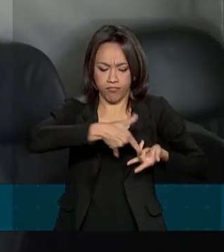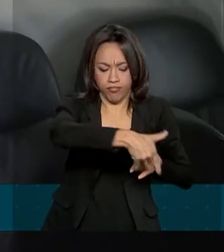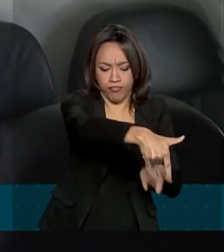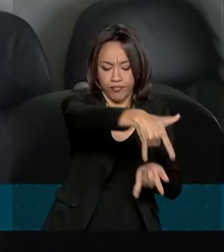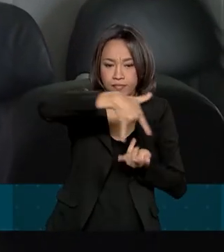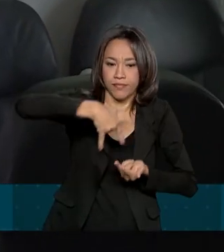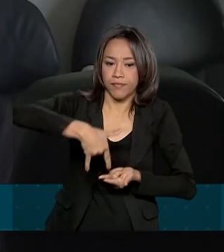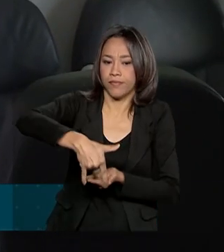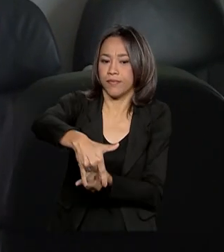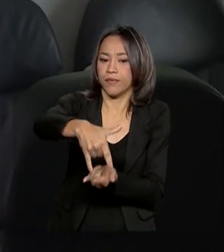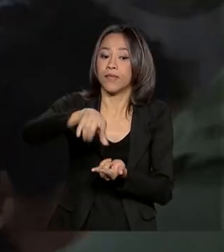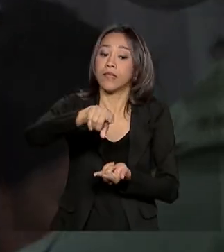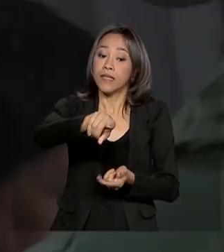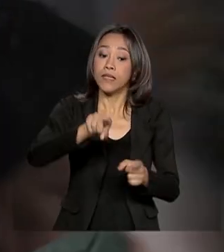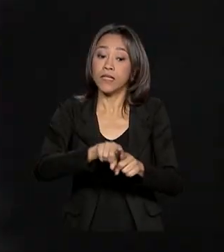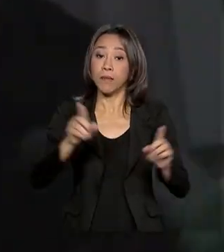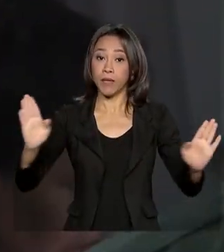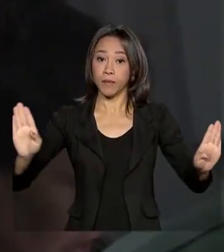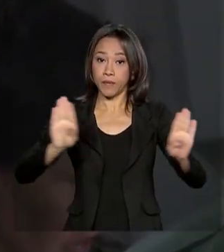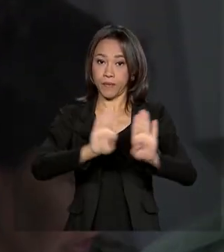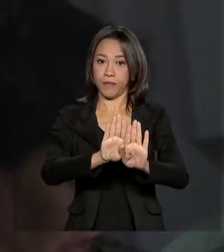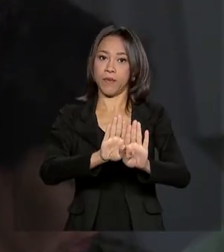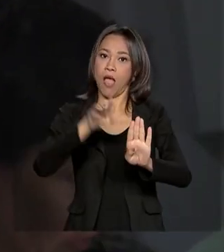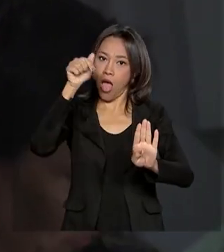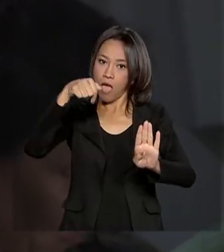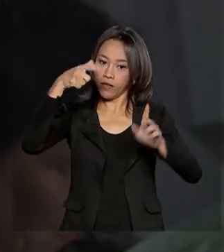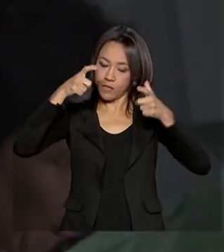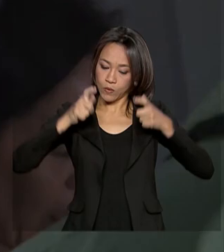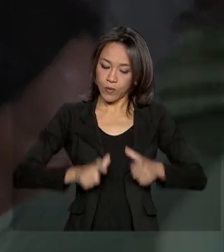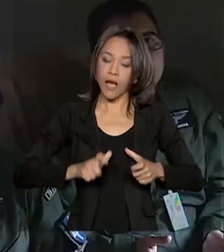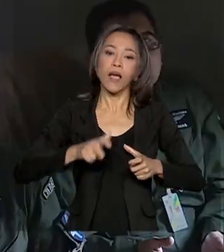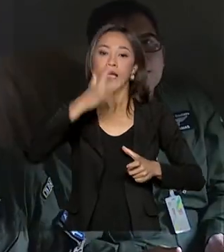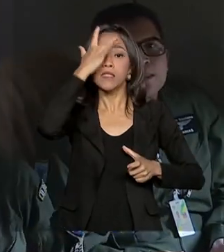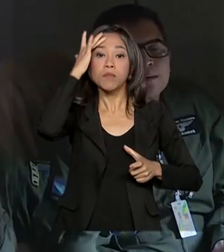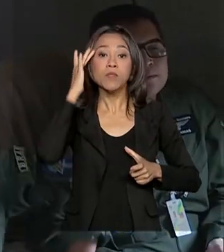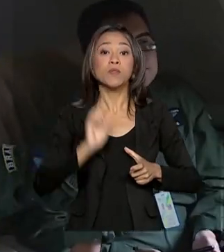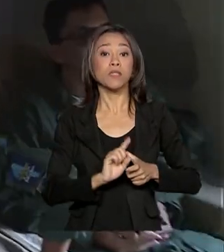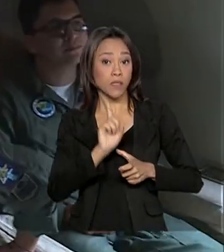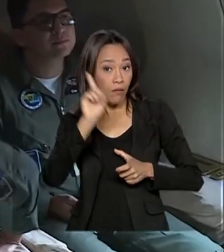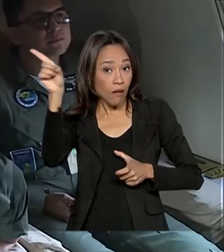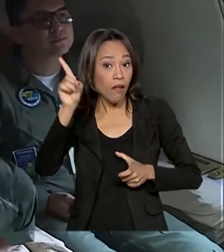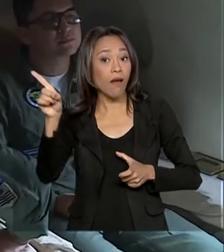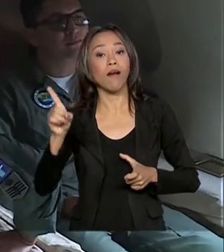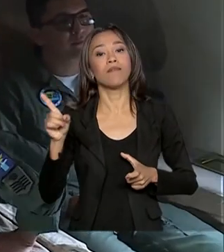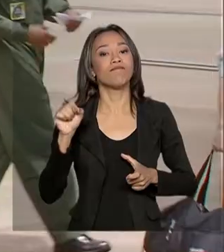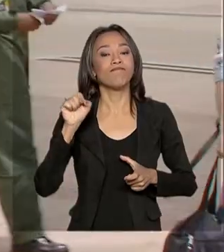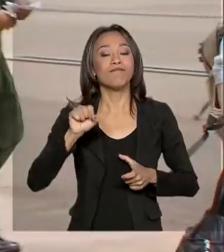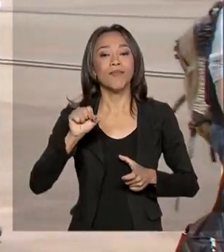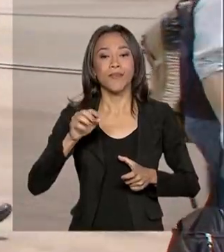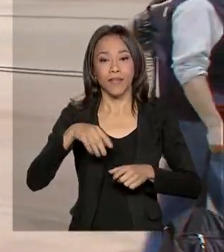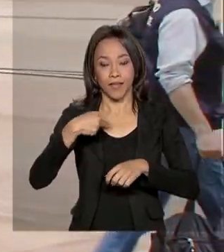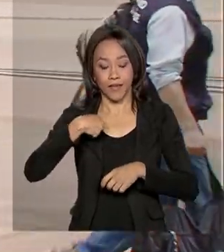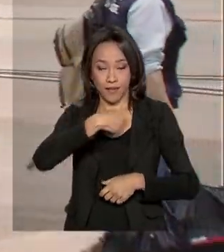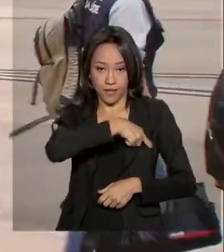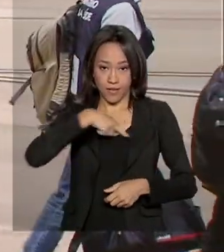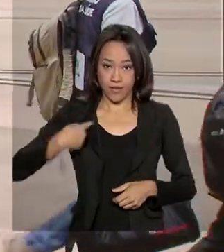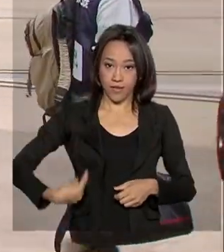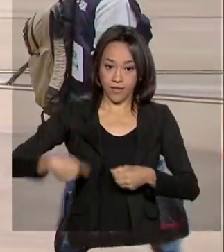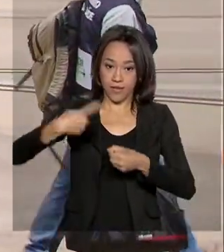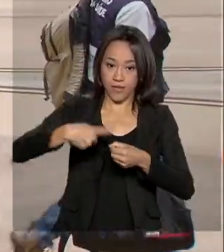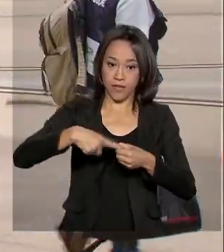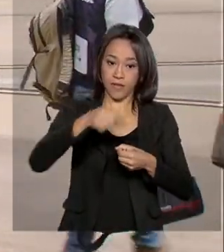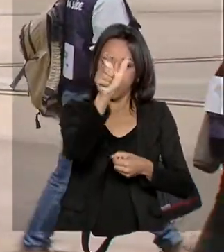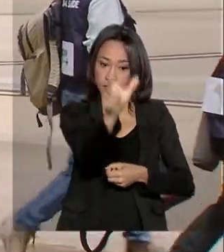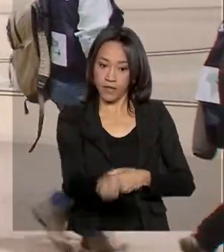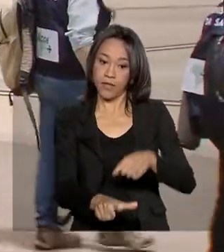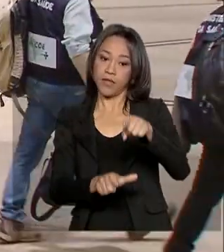isolamento da área posterior. É aqui que serão colocados os brasileiros que estão em Wuhan, na China. O repórter cinematográfico da